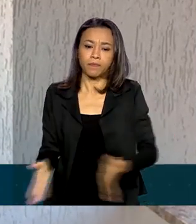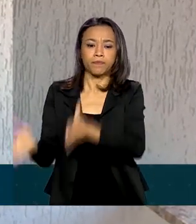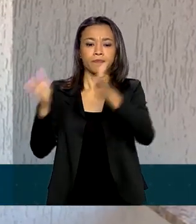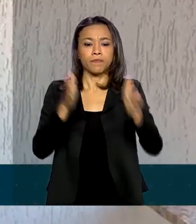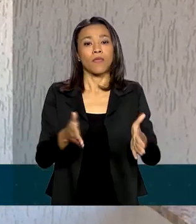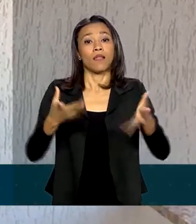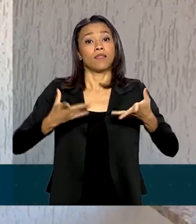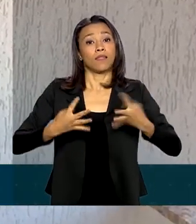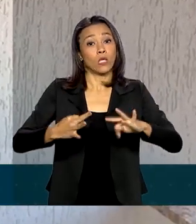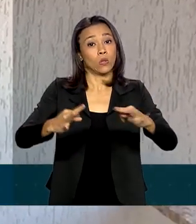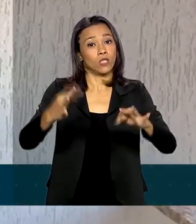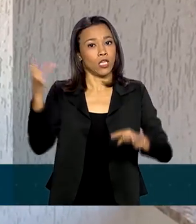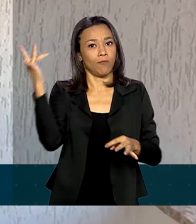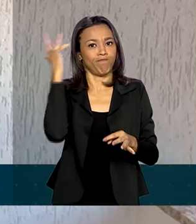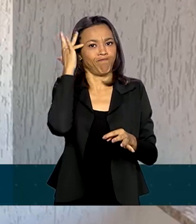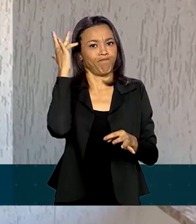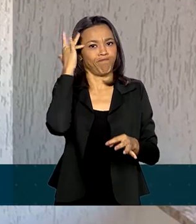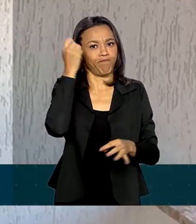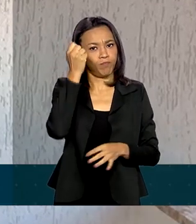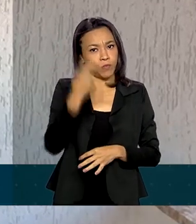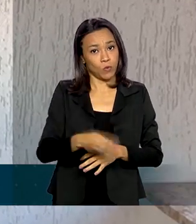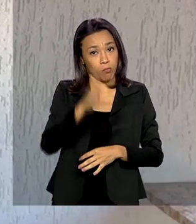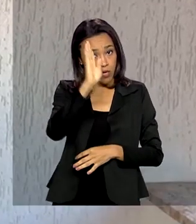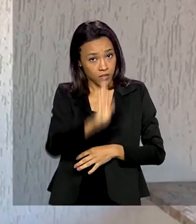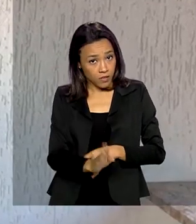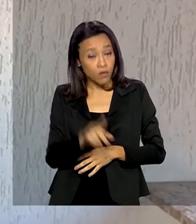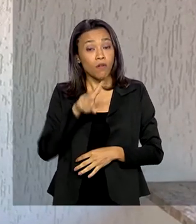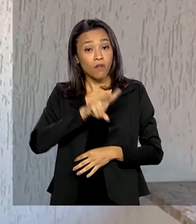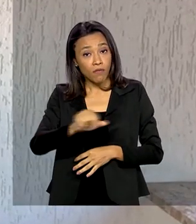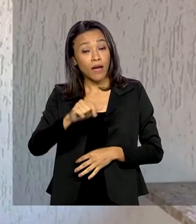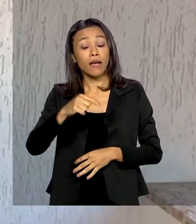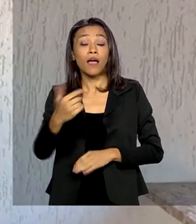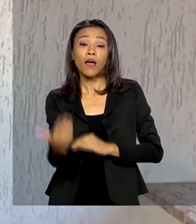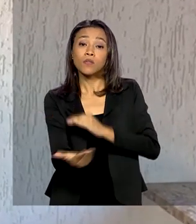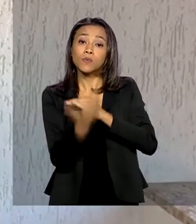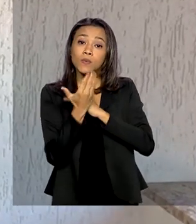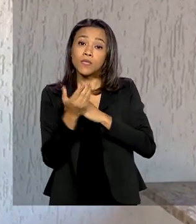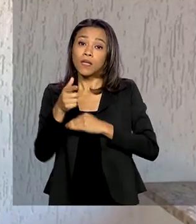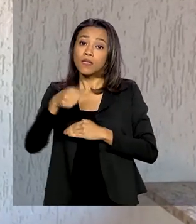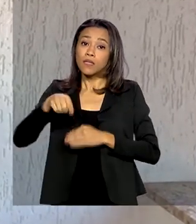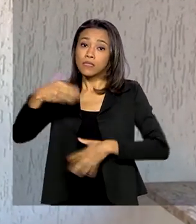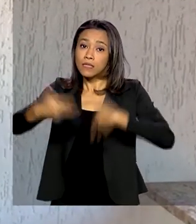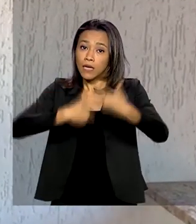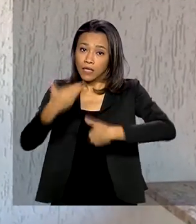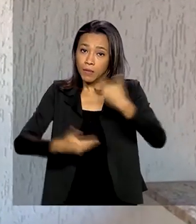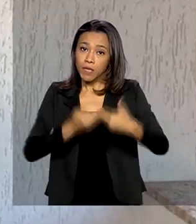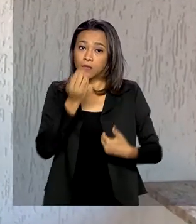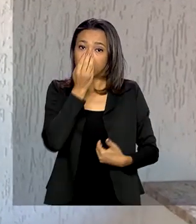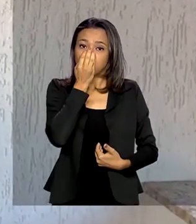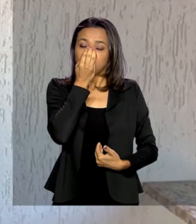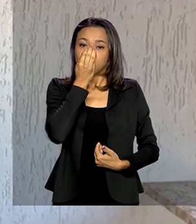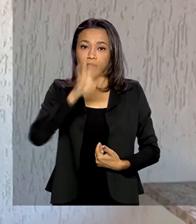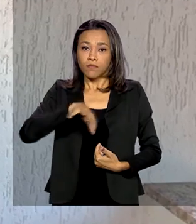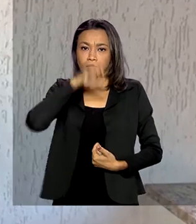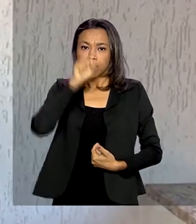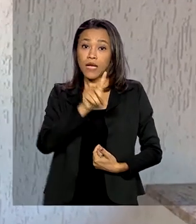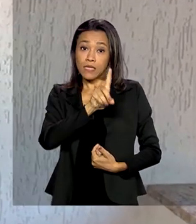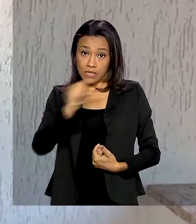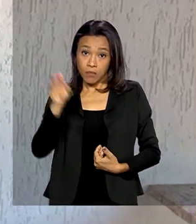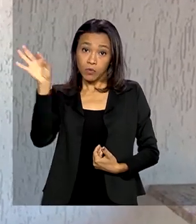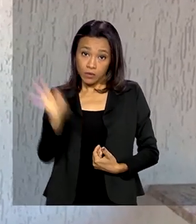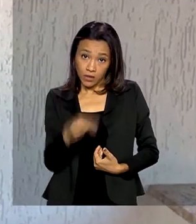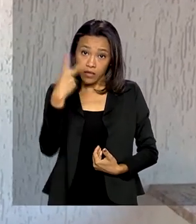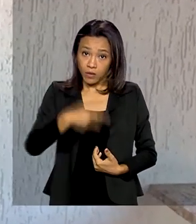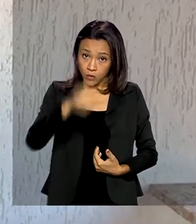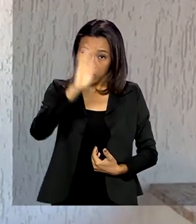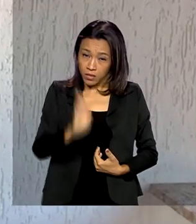Brasil vai trazer mais eficiência nos tratamentos respiratórios. A produção é 100% nacional, com